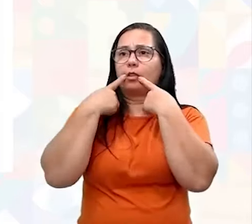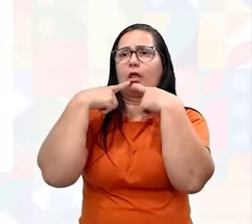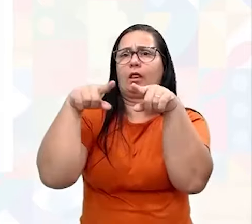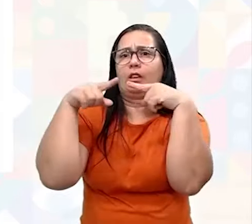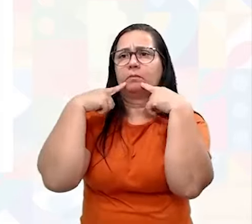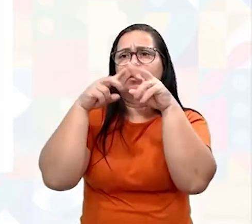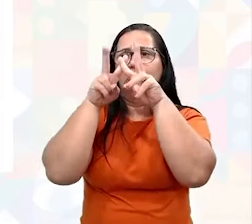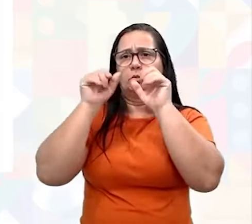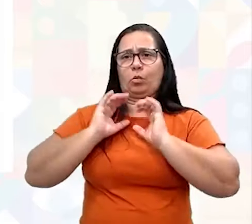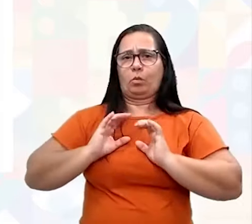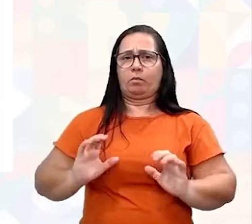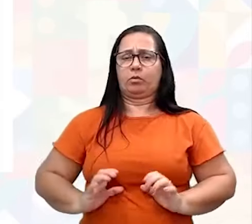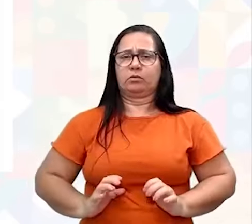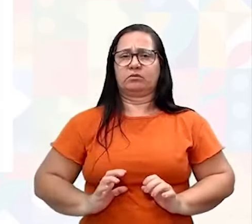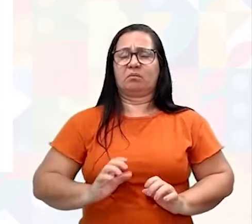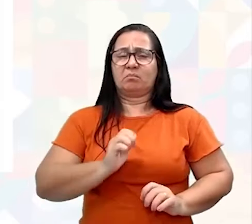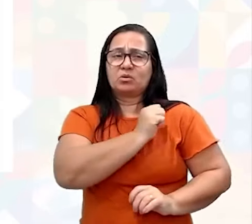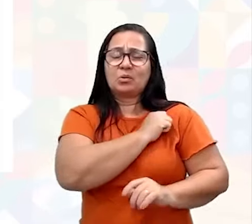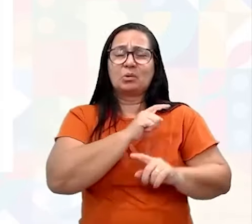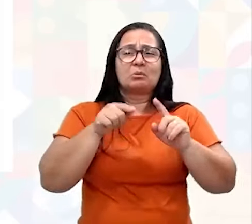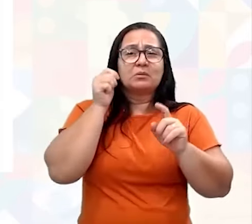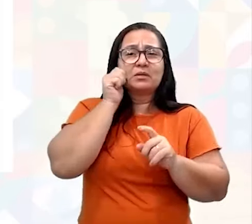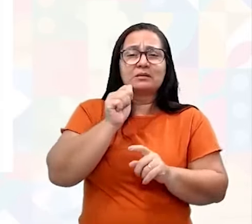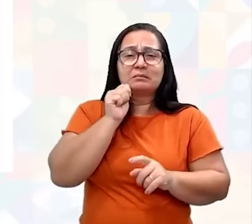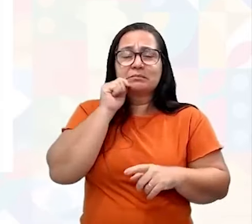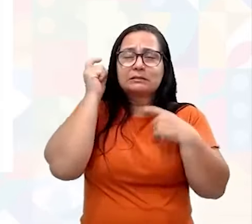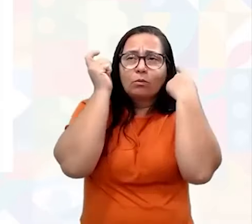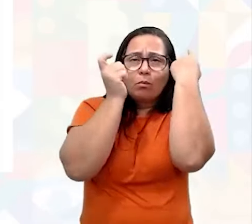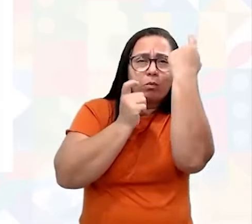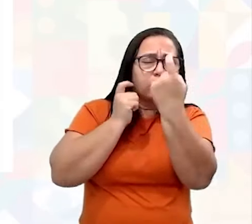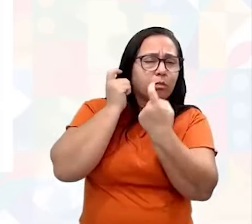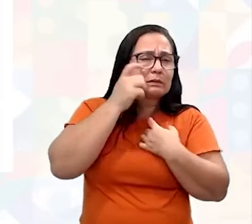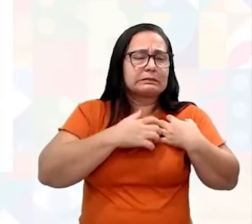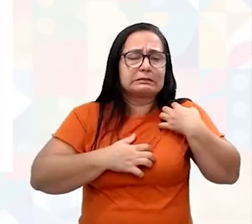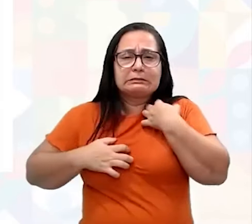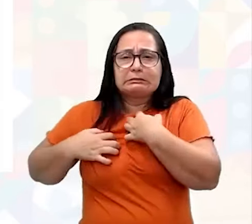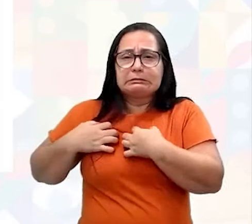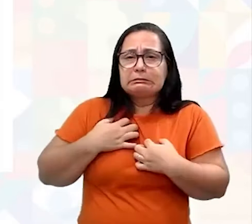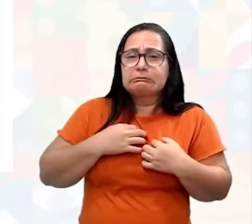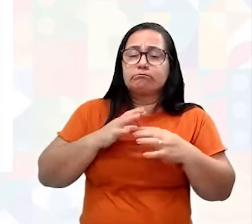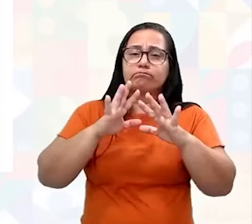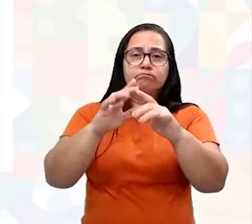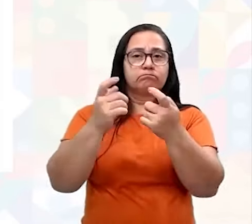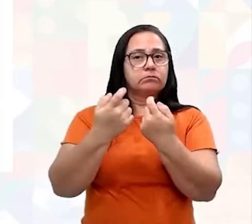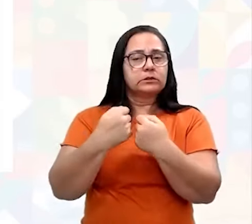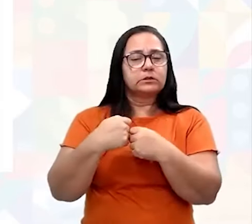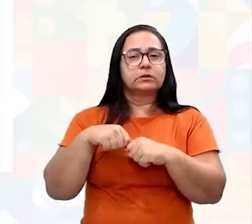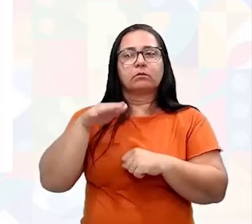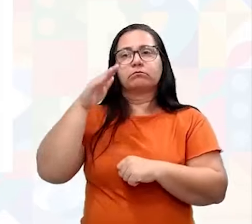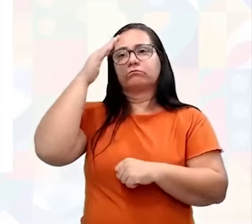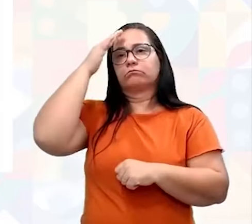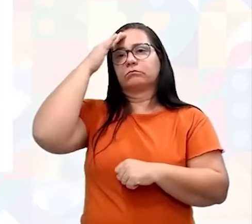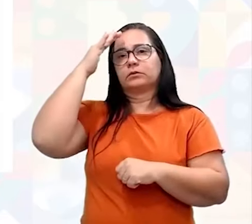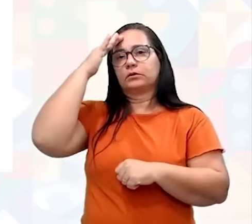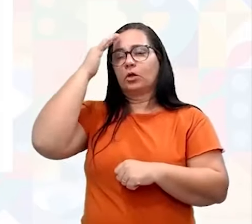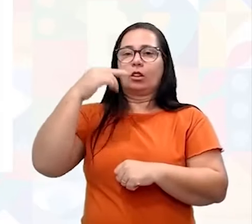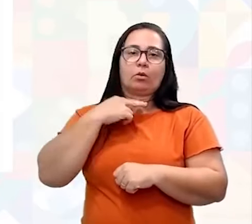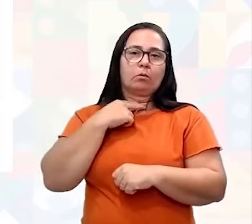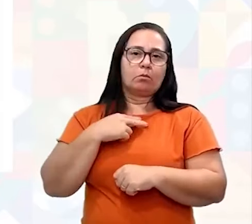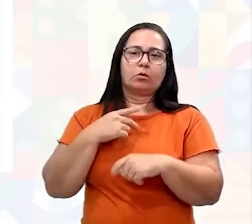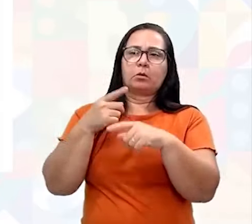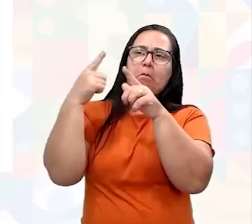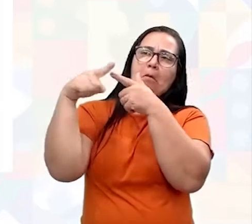sobre o comportamento de um aluno, mas a mãe está tão agitada e você nem para para ouvi-la. E começa já a despejar as coisas.